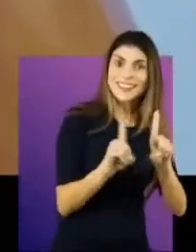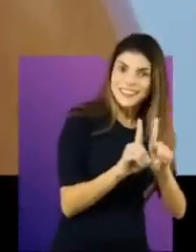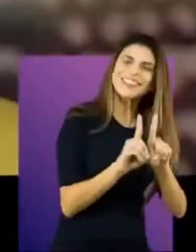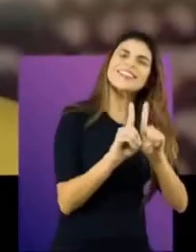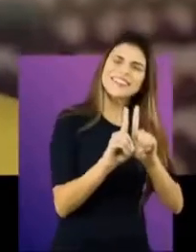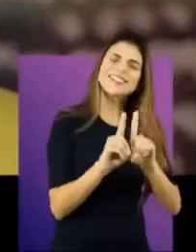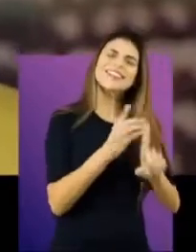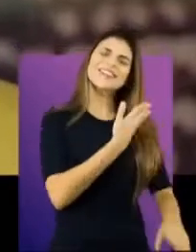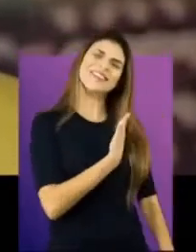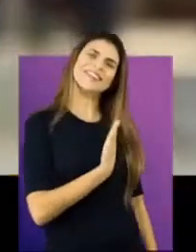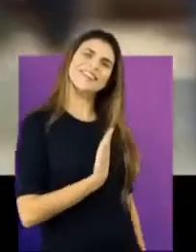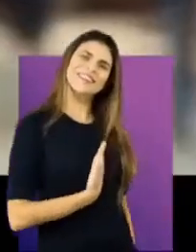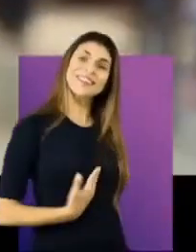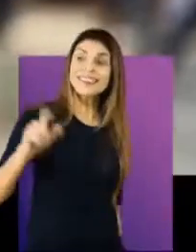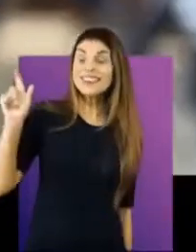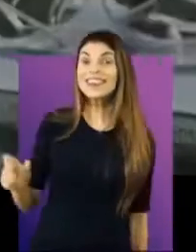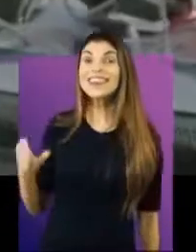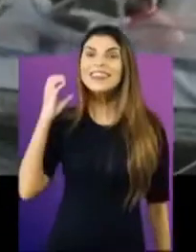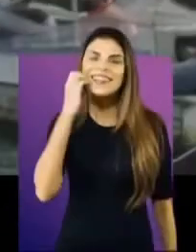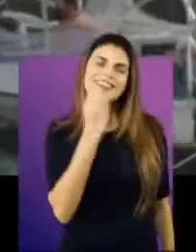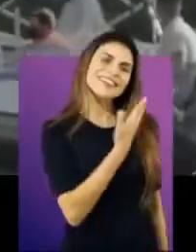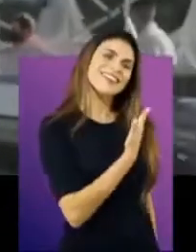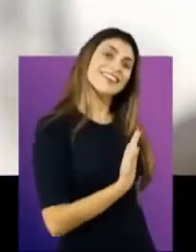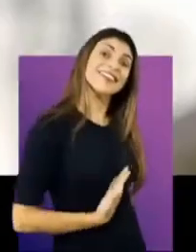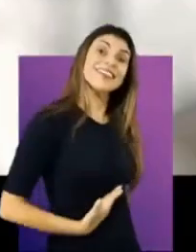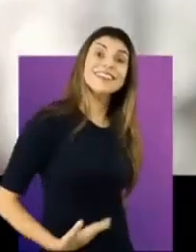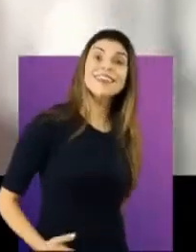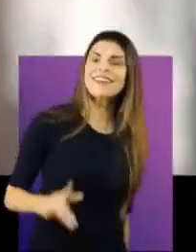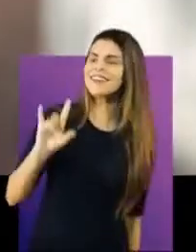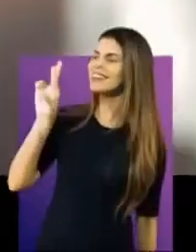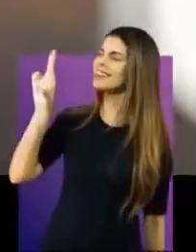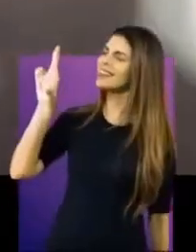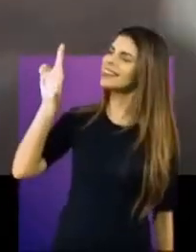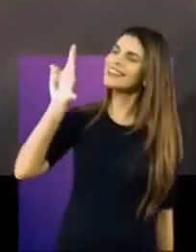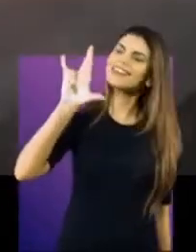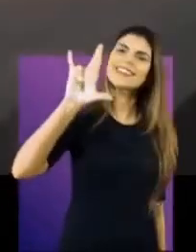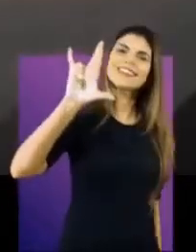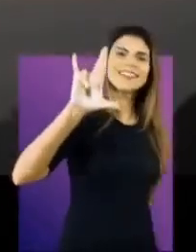governador Cláudio, meu Rio